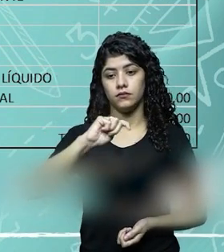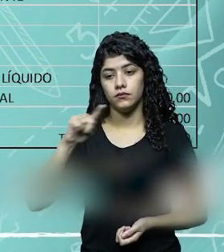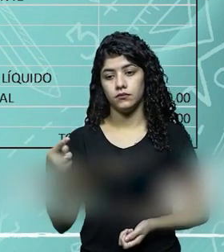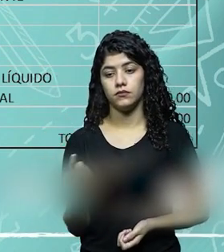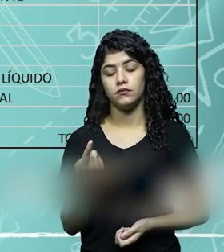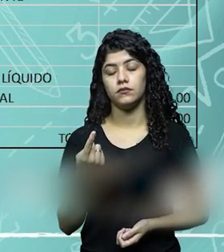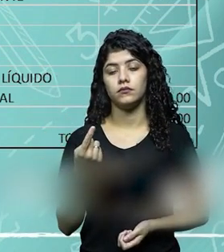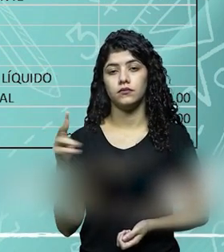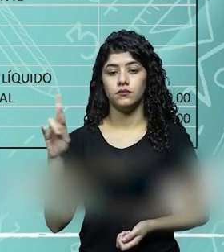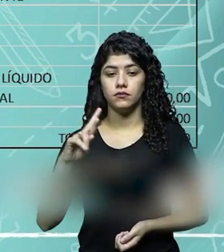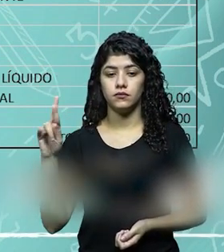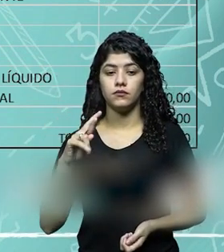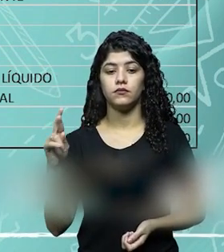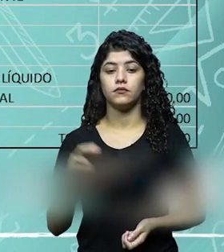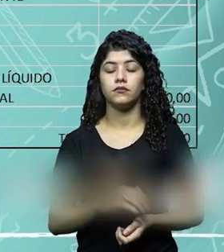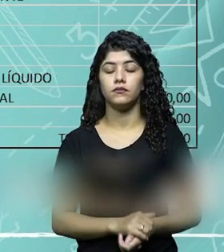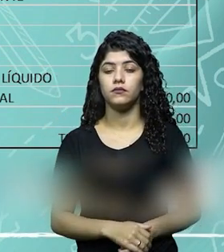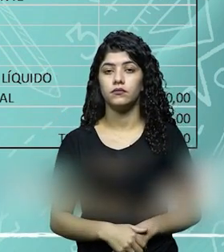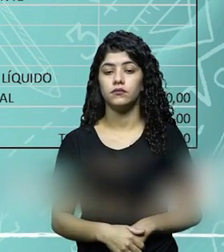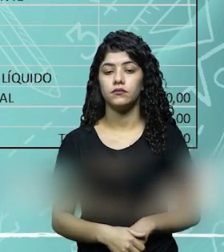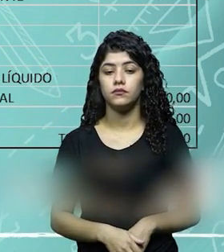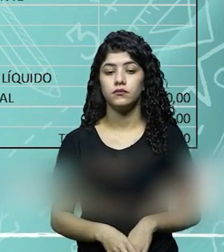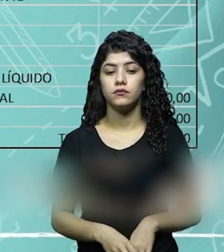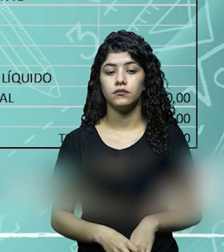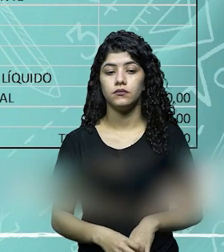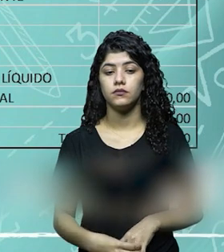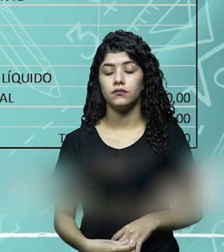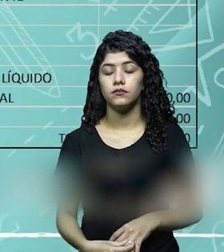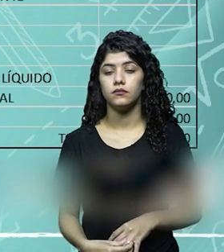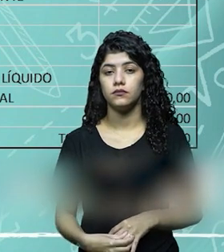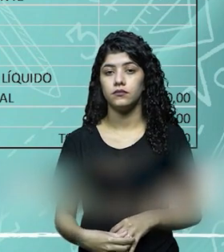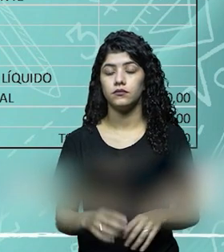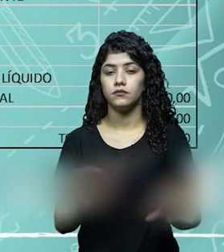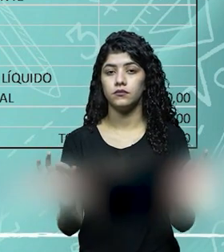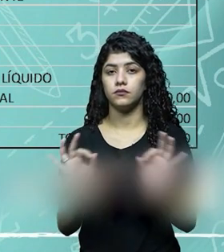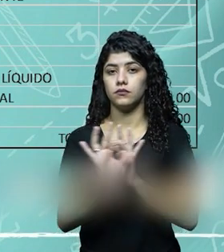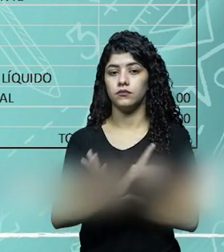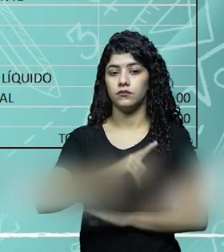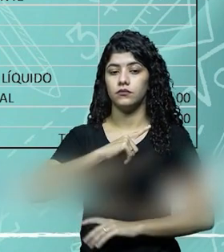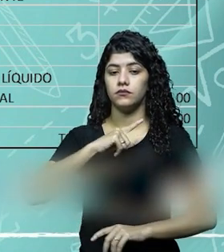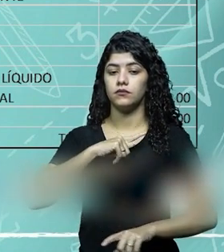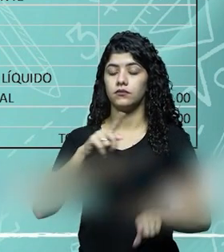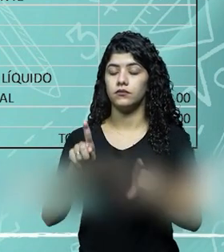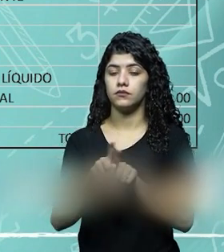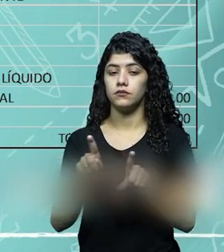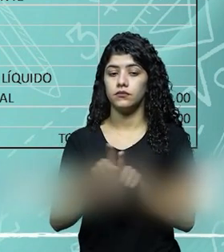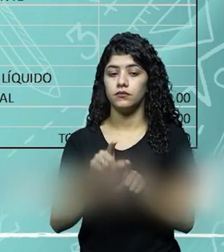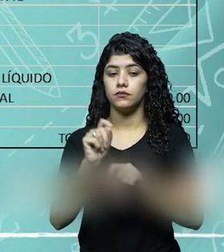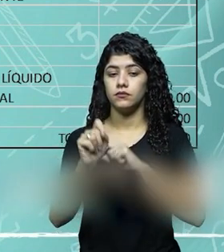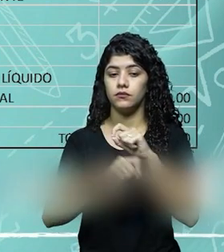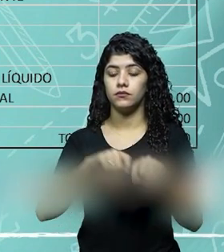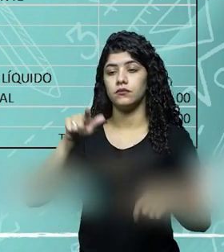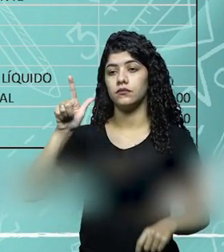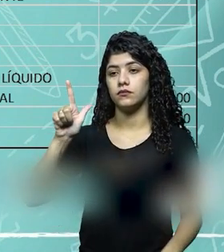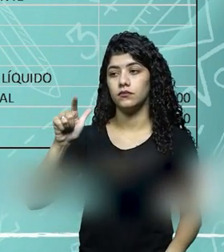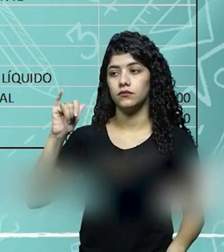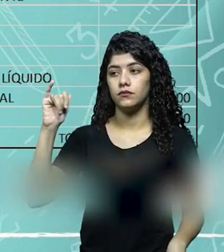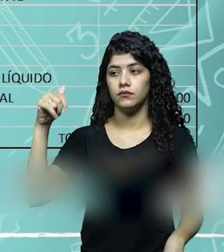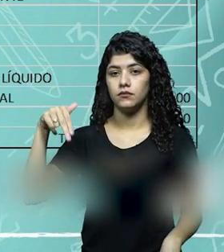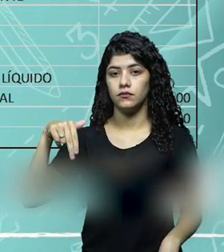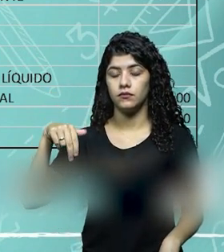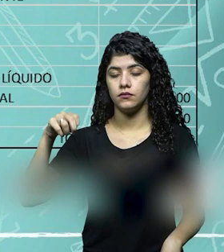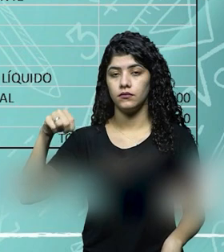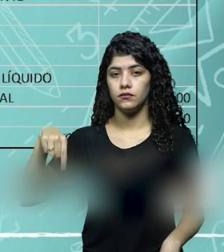22 mil, logo, deduzindo, a despesa operacional do resultado operacional bruto, nós temos o resultado operacional